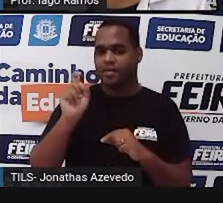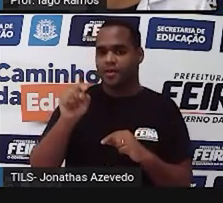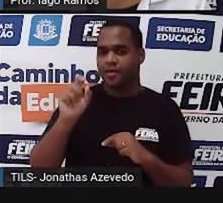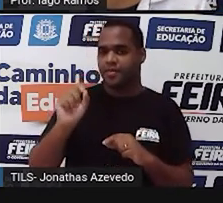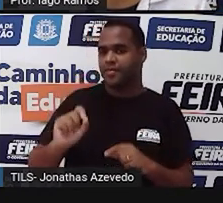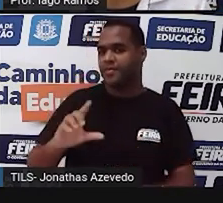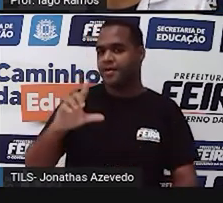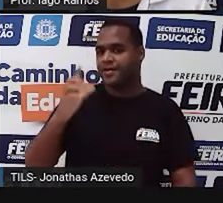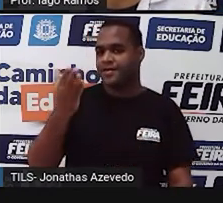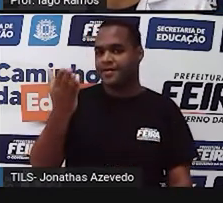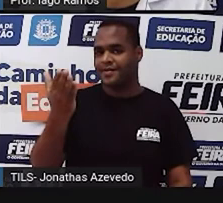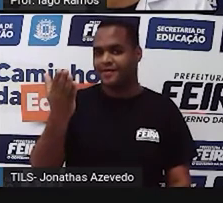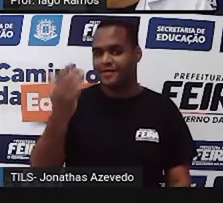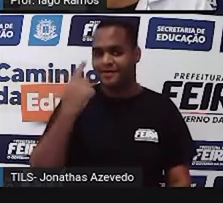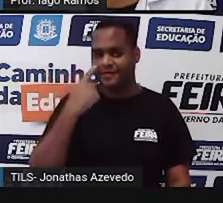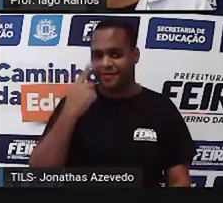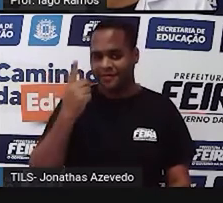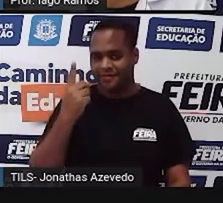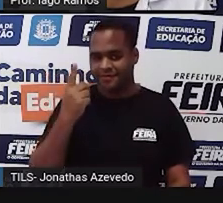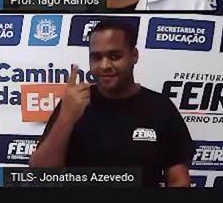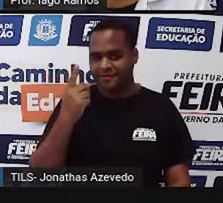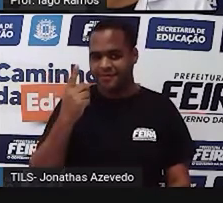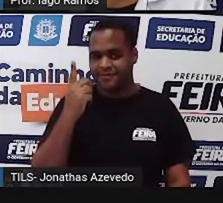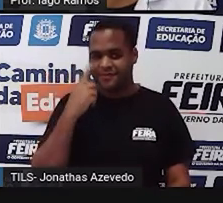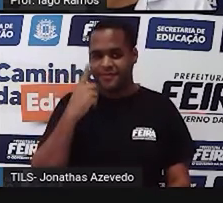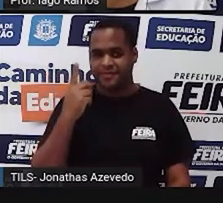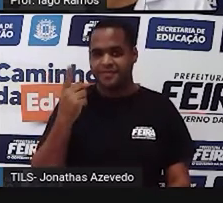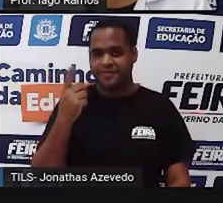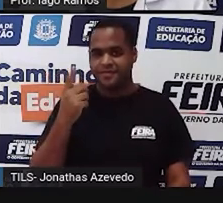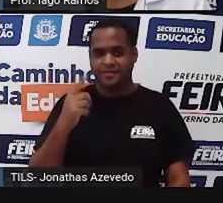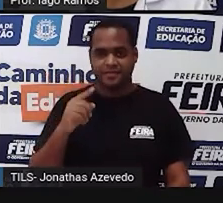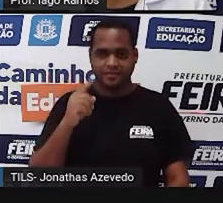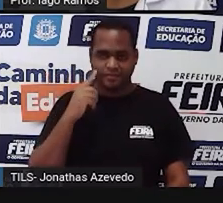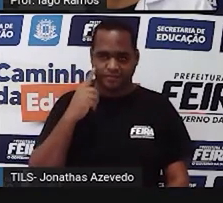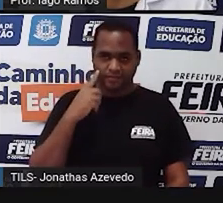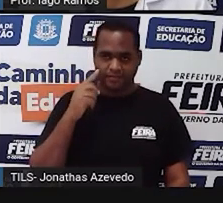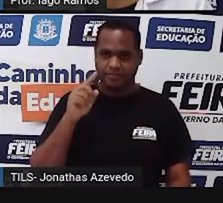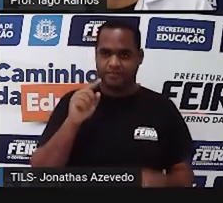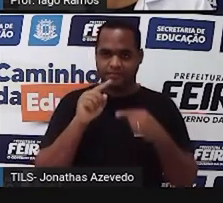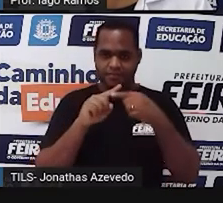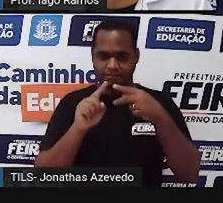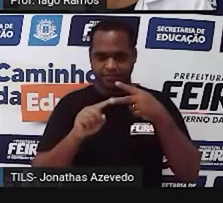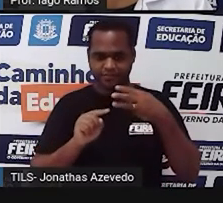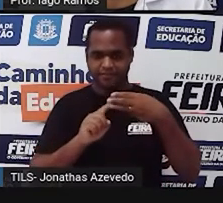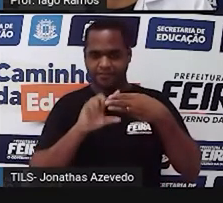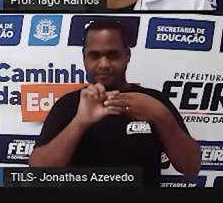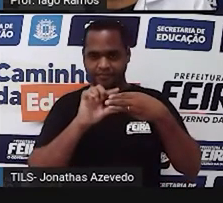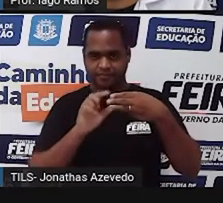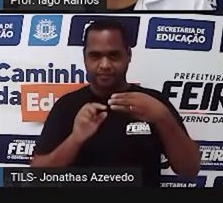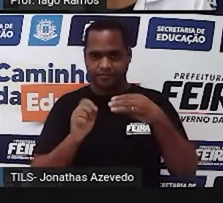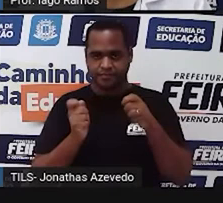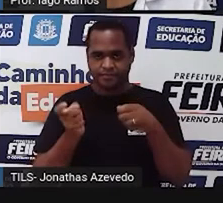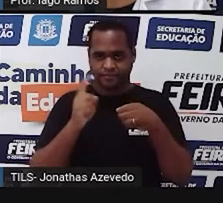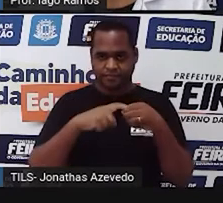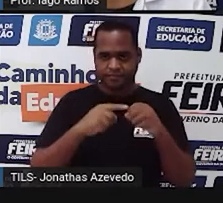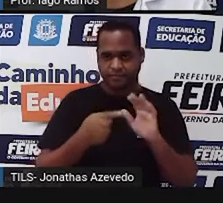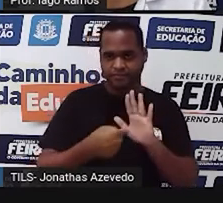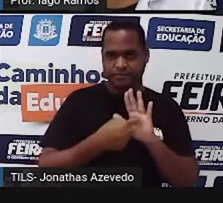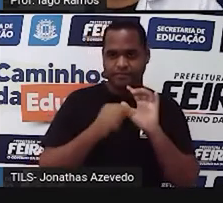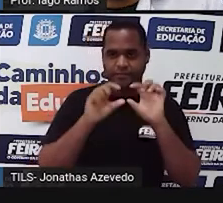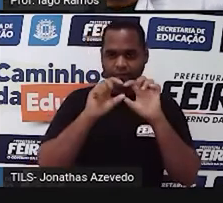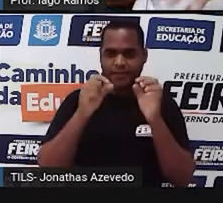Olha só, tá vendo? Então, se eu clicar aqui nesses três tracinhos, eu volto para o índice, certo?